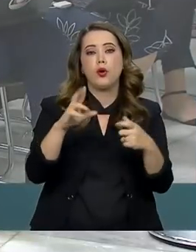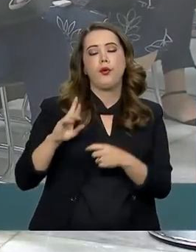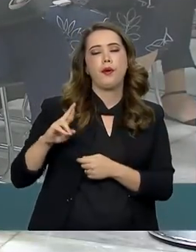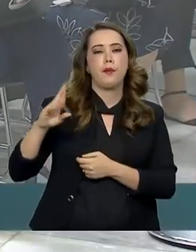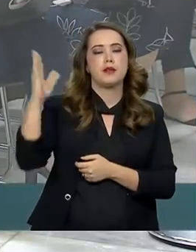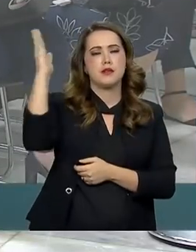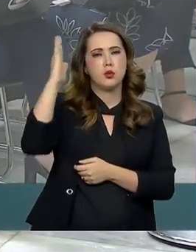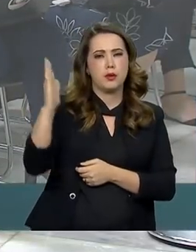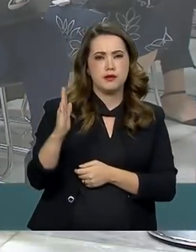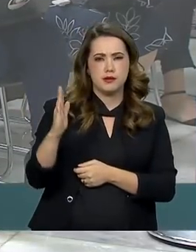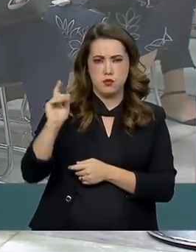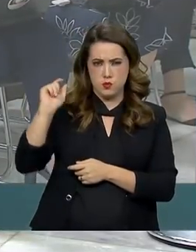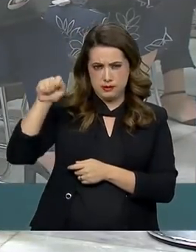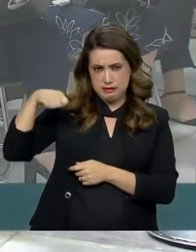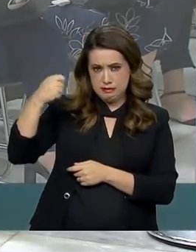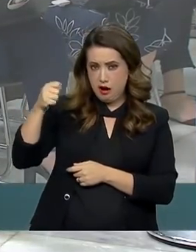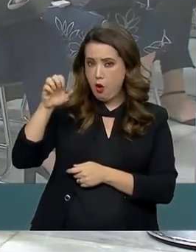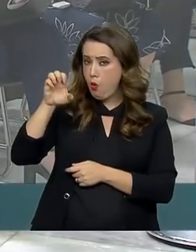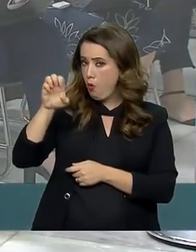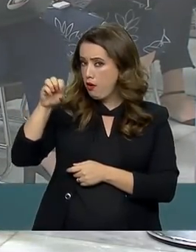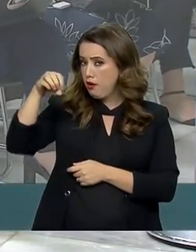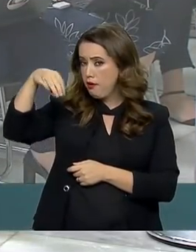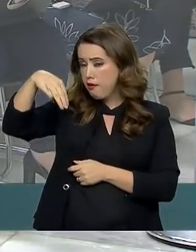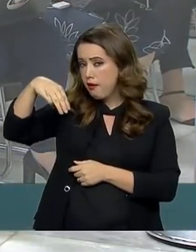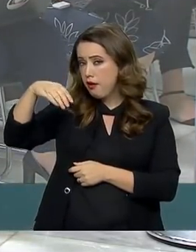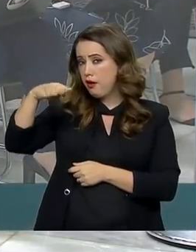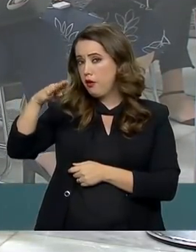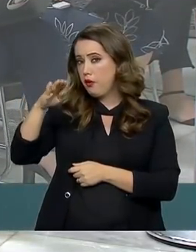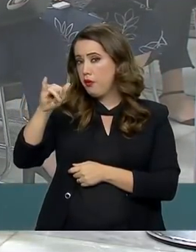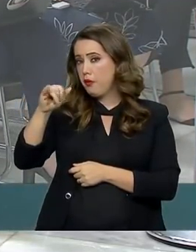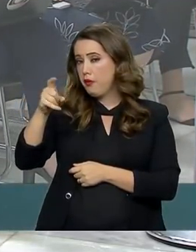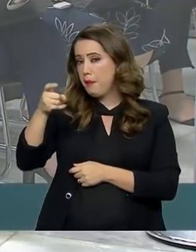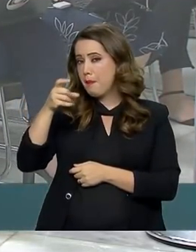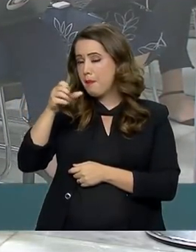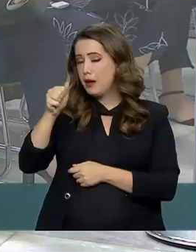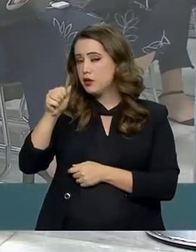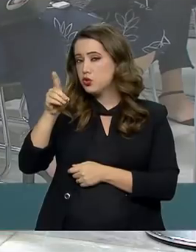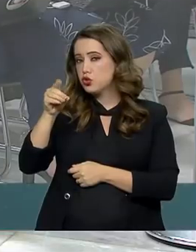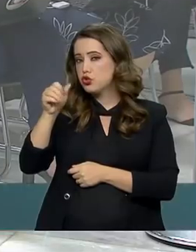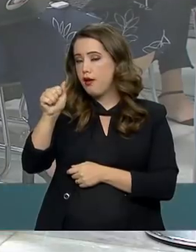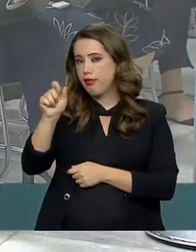seja, saímos novamente do hotel em direção à nossa Embaixada.